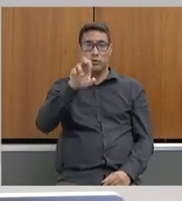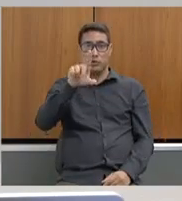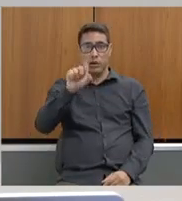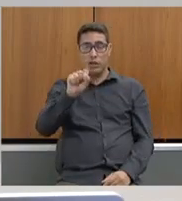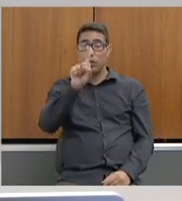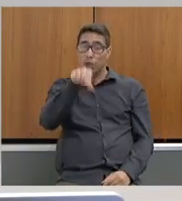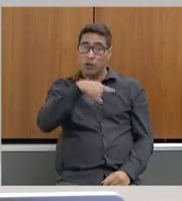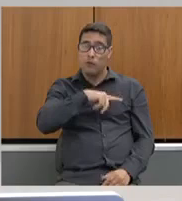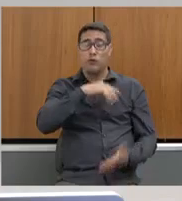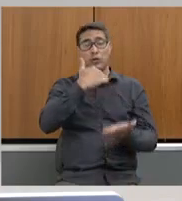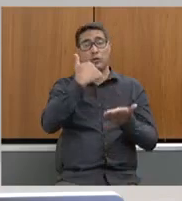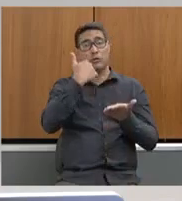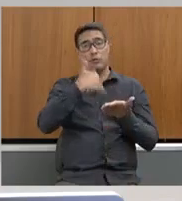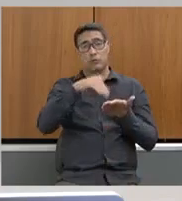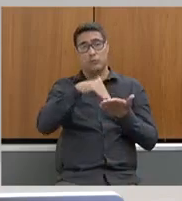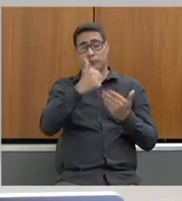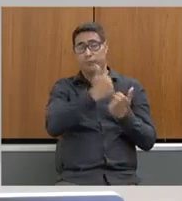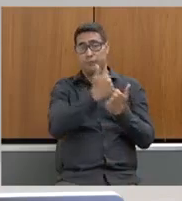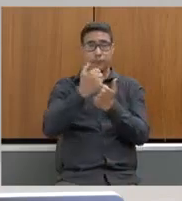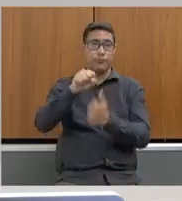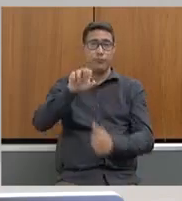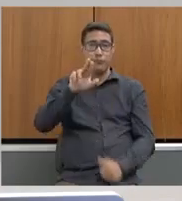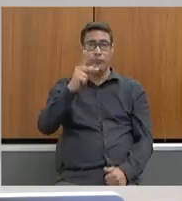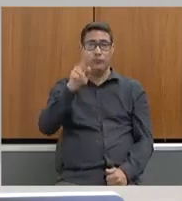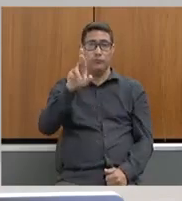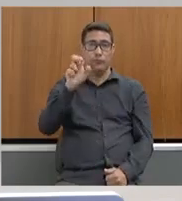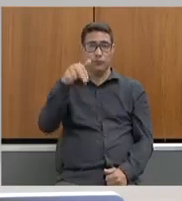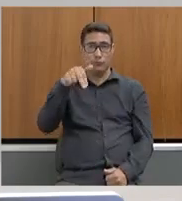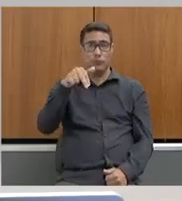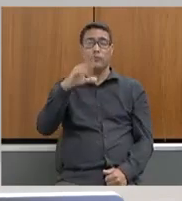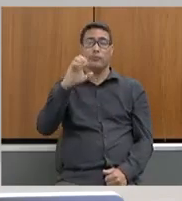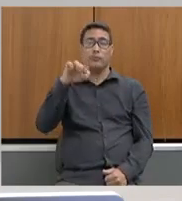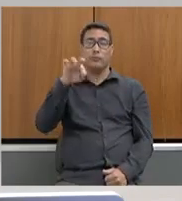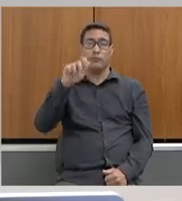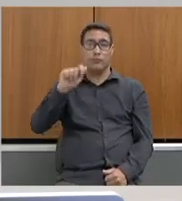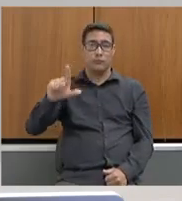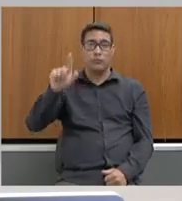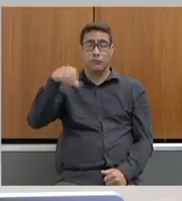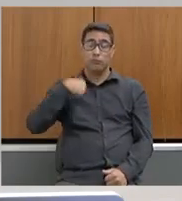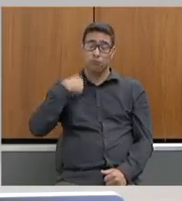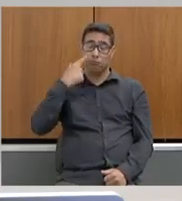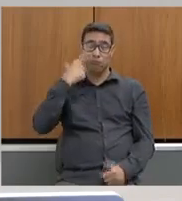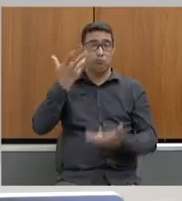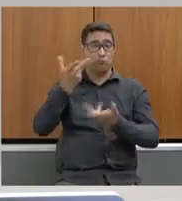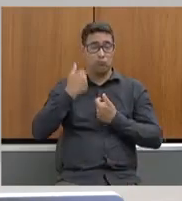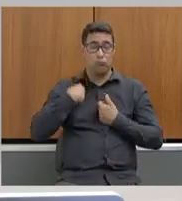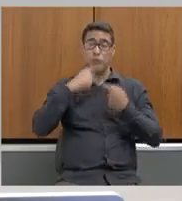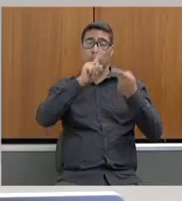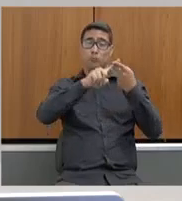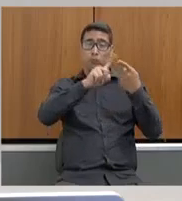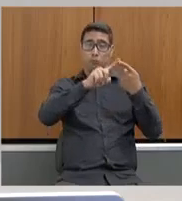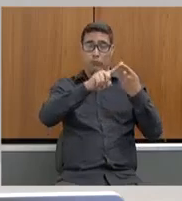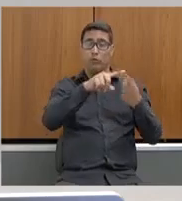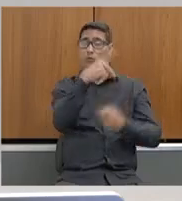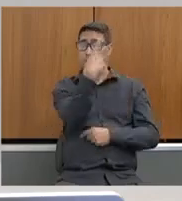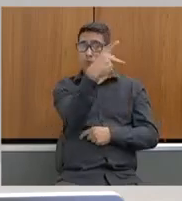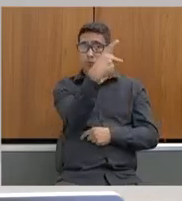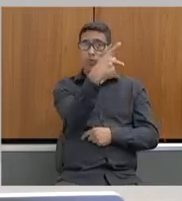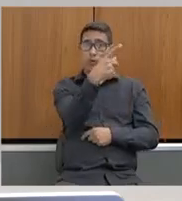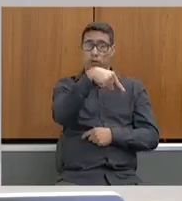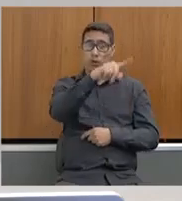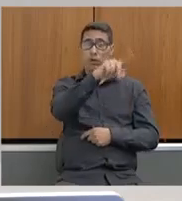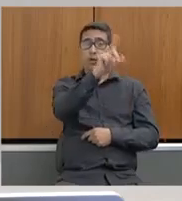superintendente da Supran Central. Quando nós recebemos uma denúncia através da